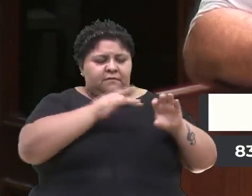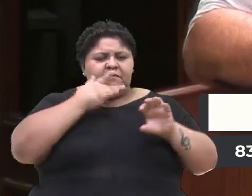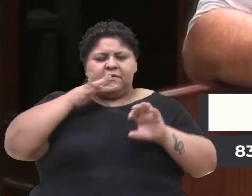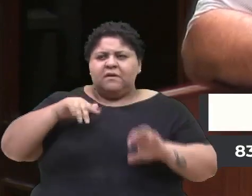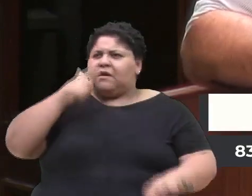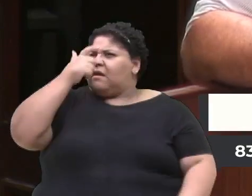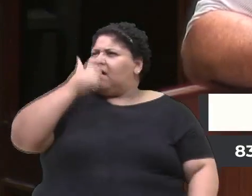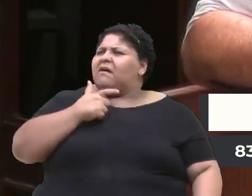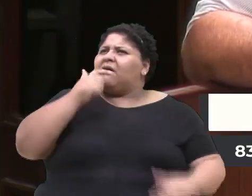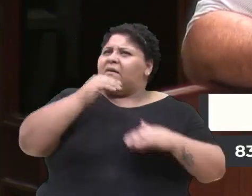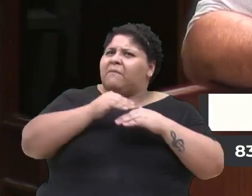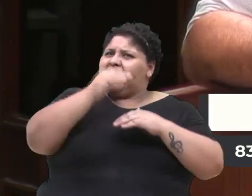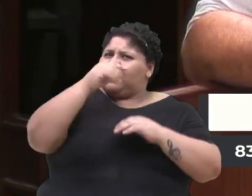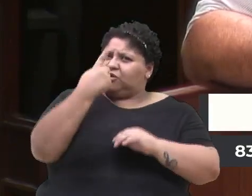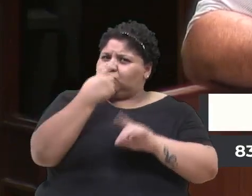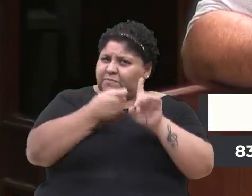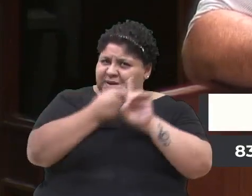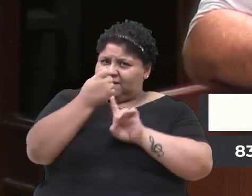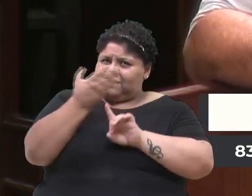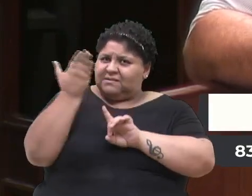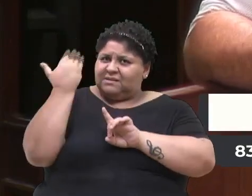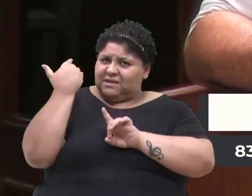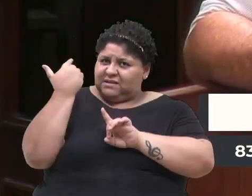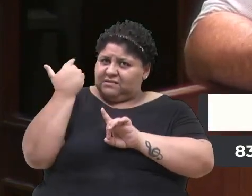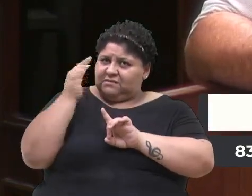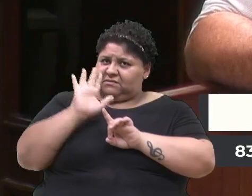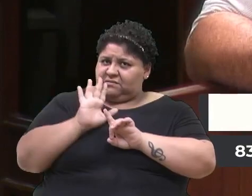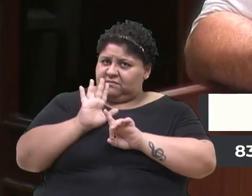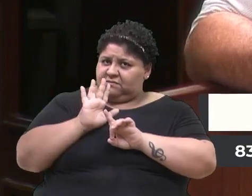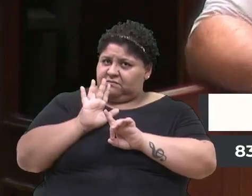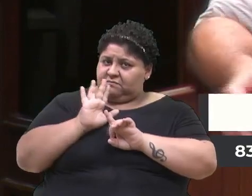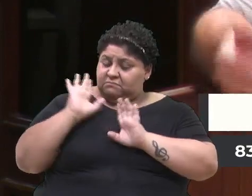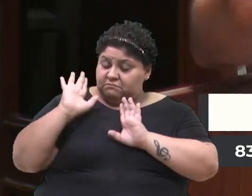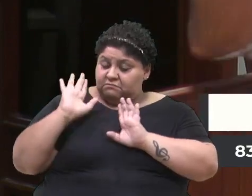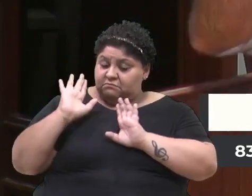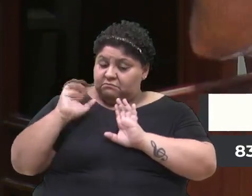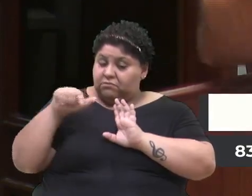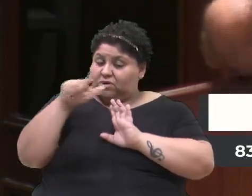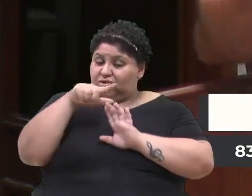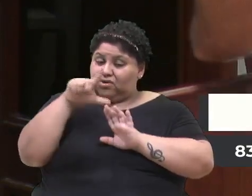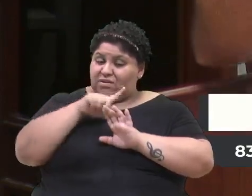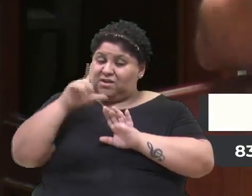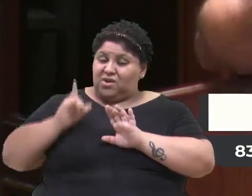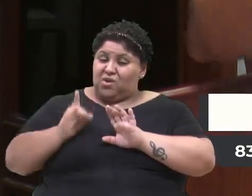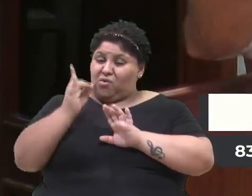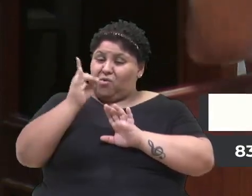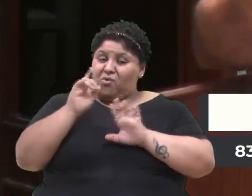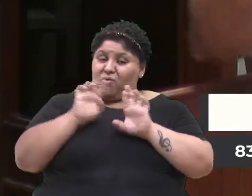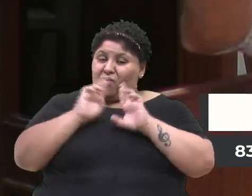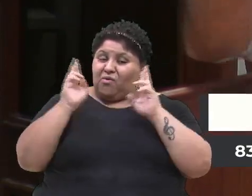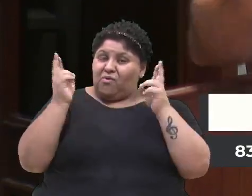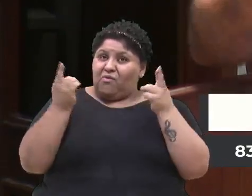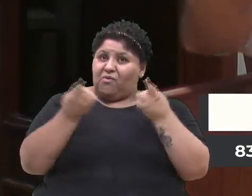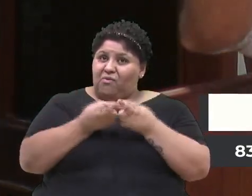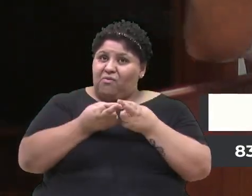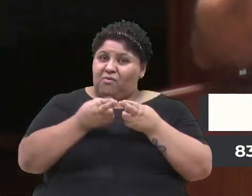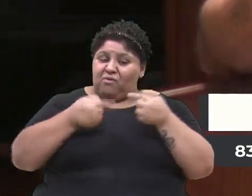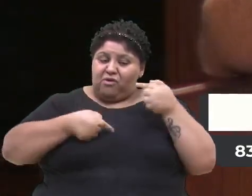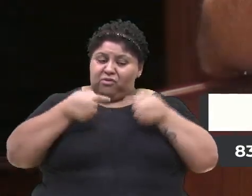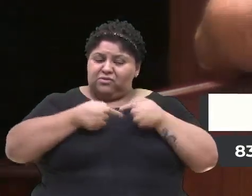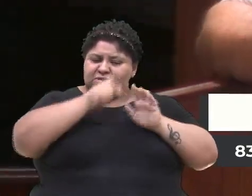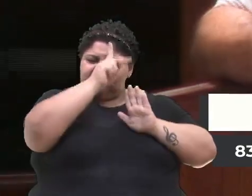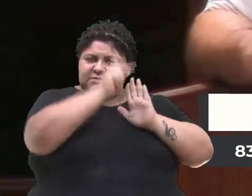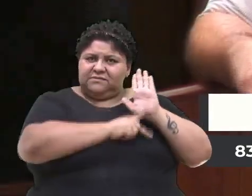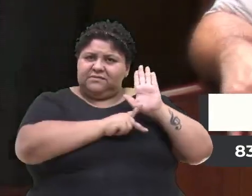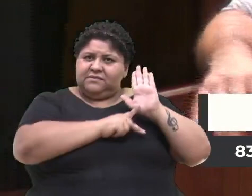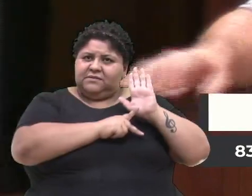ou menos um mês atrás. Um pouco mais ou um pouco menos. E nós estamos, na última sessão ordinária, discutindo esse projeto de extrema